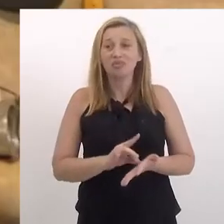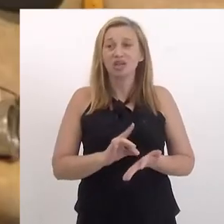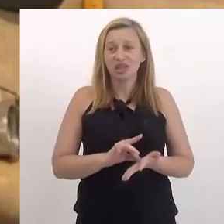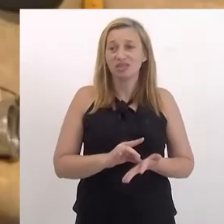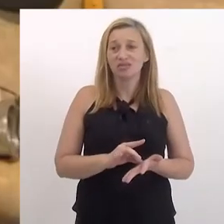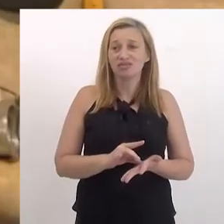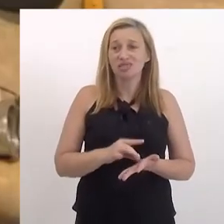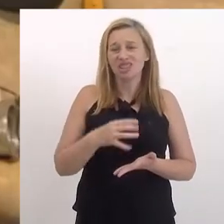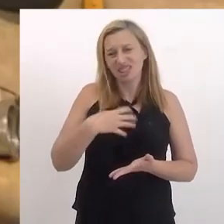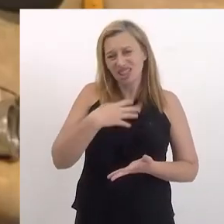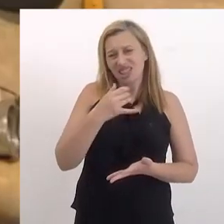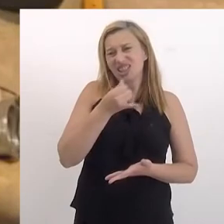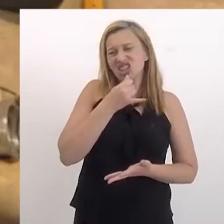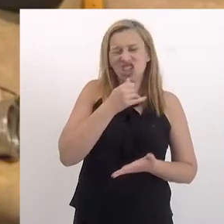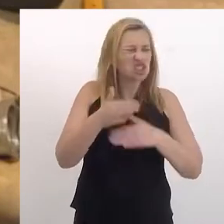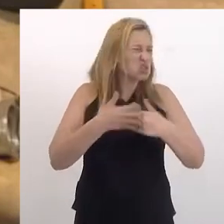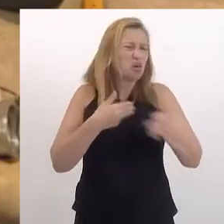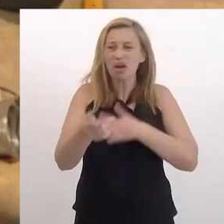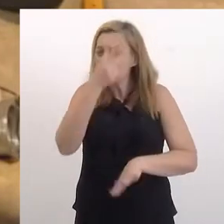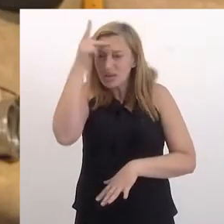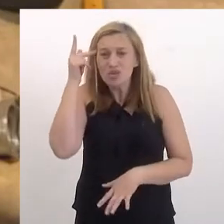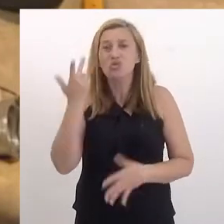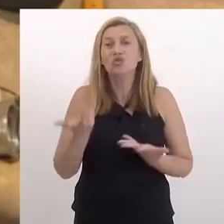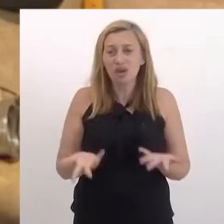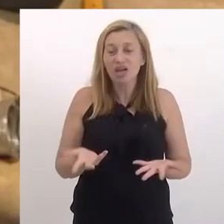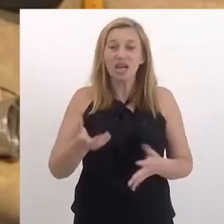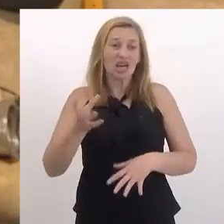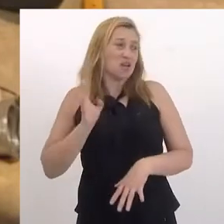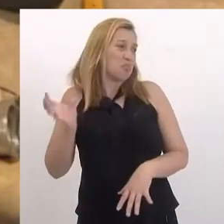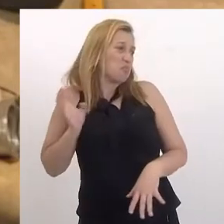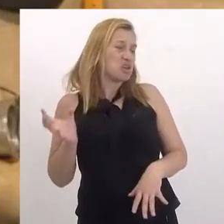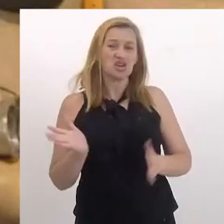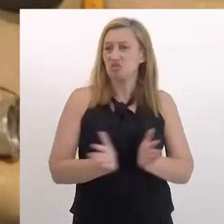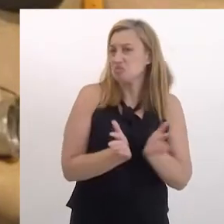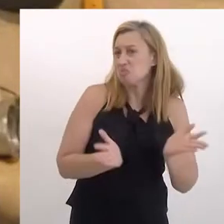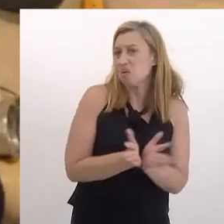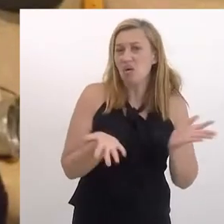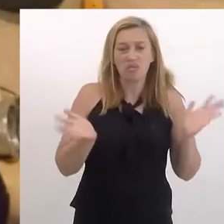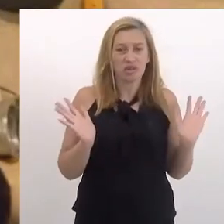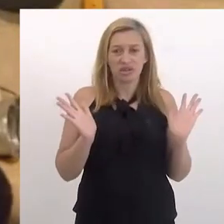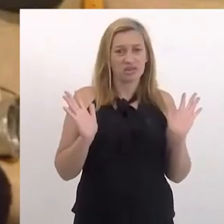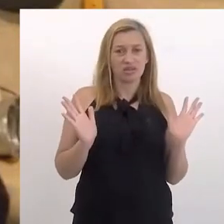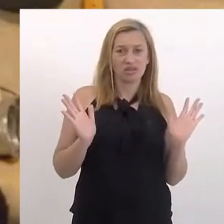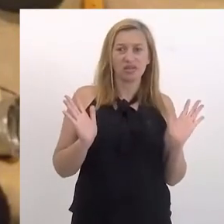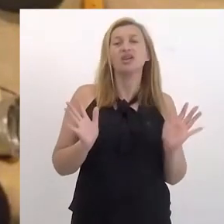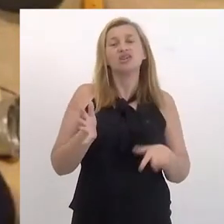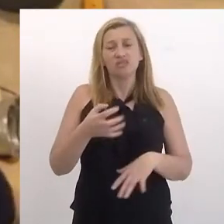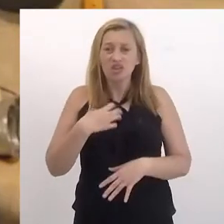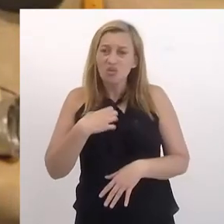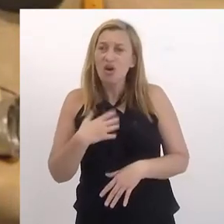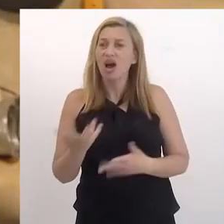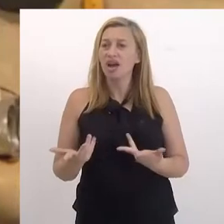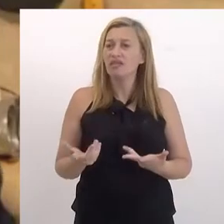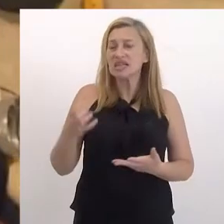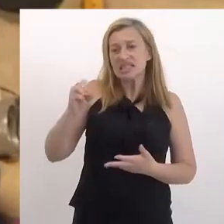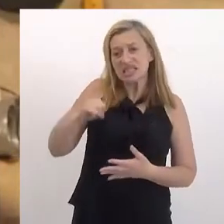uma coisa que realmente revolta todo mundo. Todo ser humano fica revoltado, rico, pobre. Se um pobre também for roubado, também fica revoltado. Se um rico